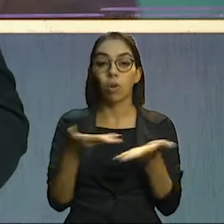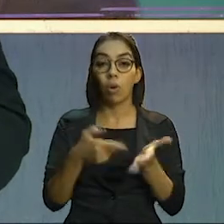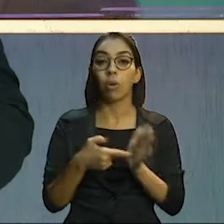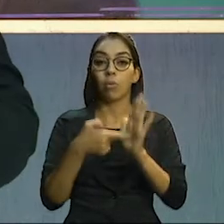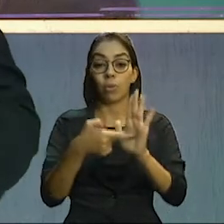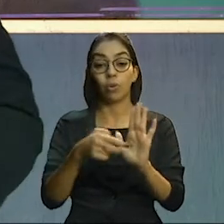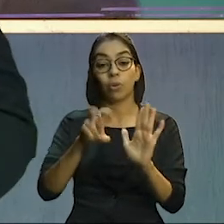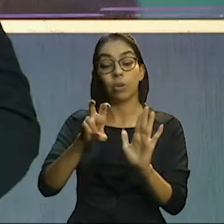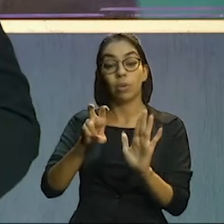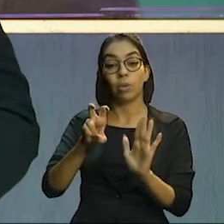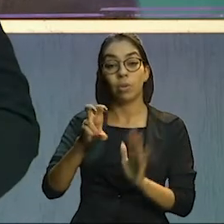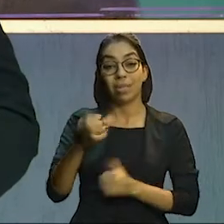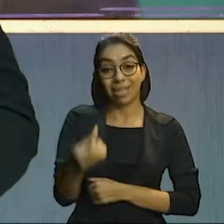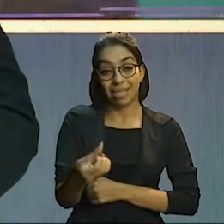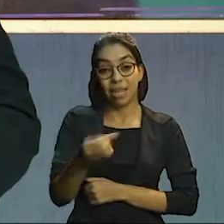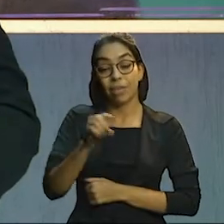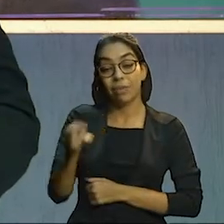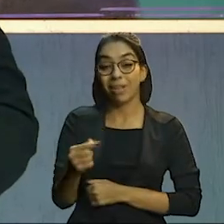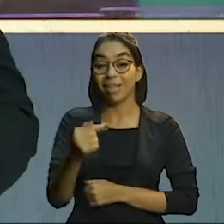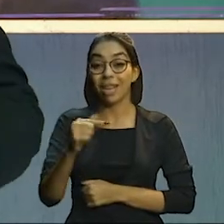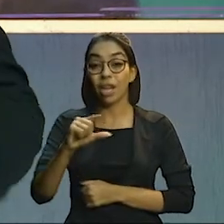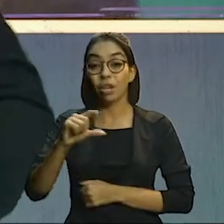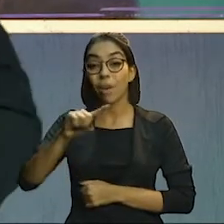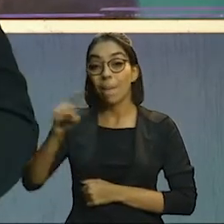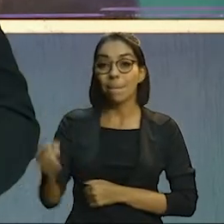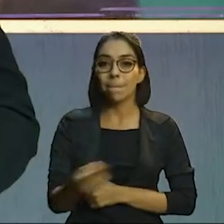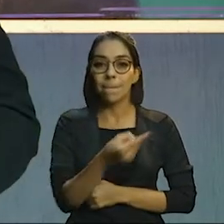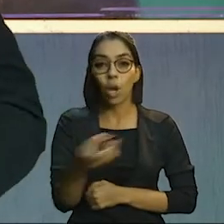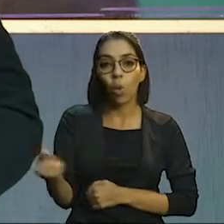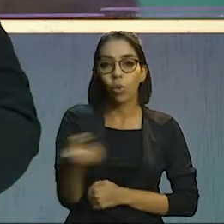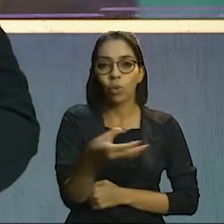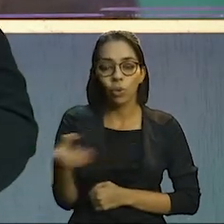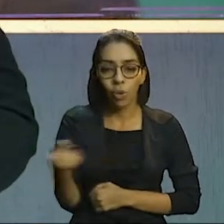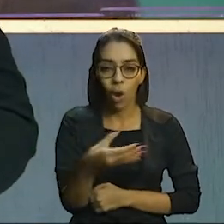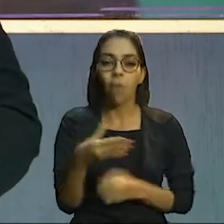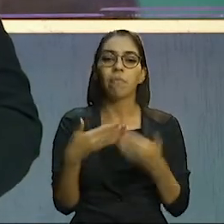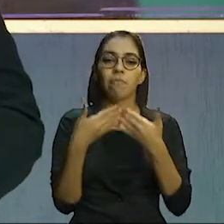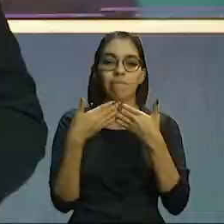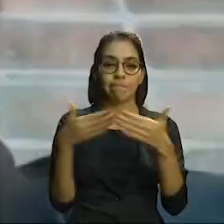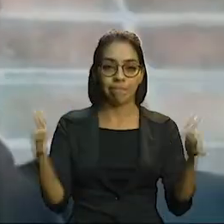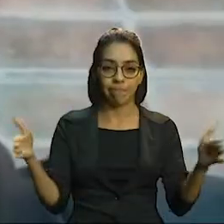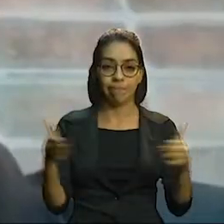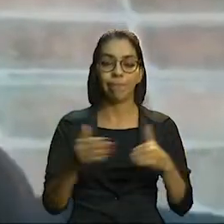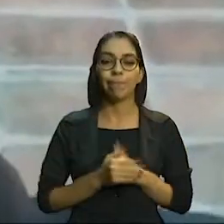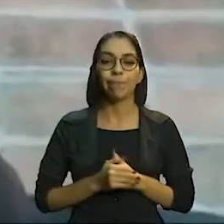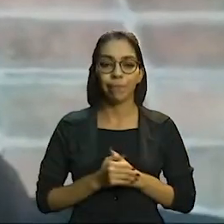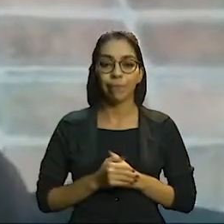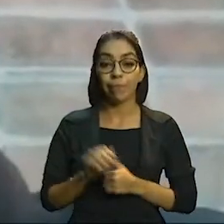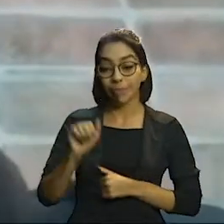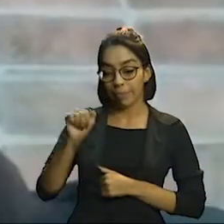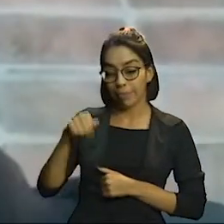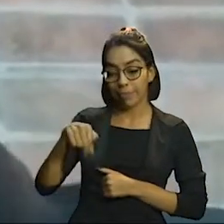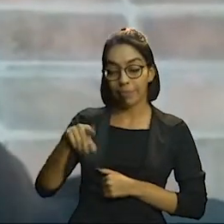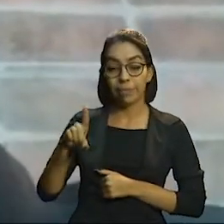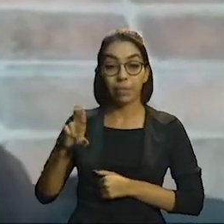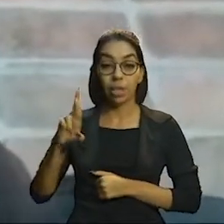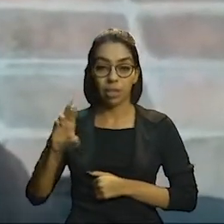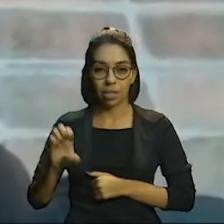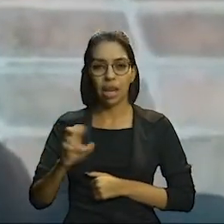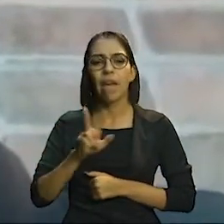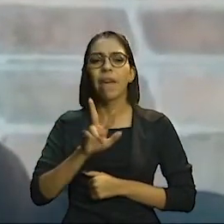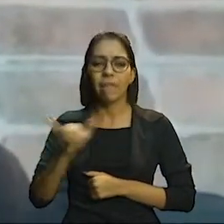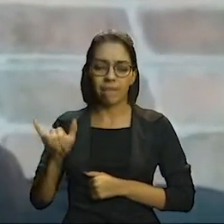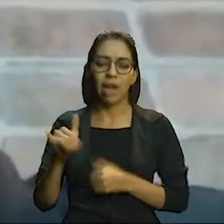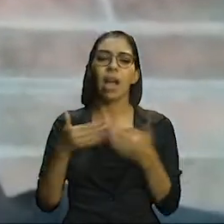,7 mil negócios no Ceará nos primeiros 10 meses de 2021. André deve abrir um